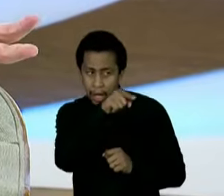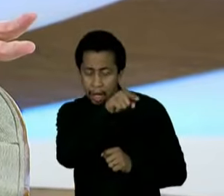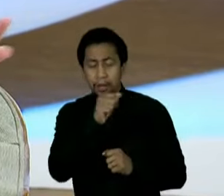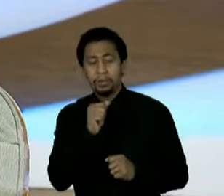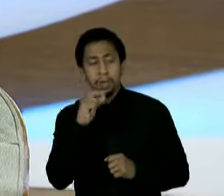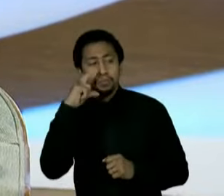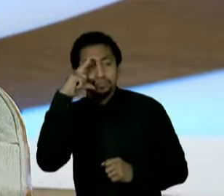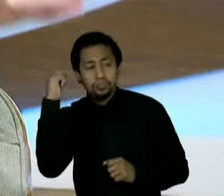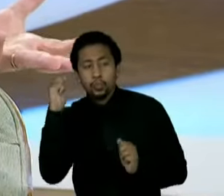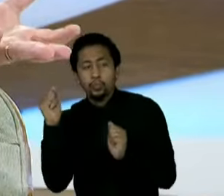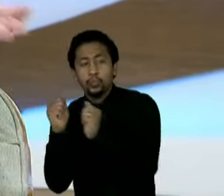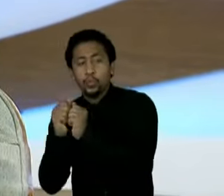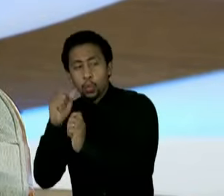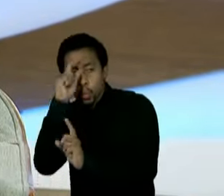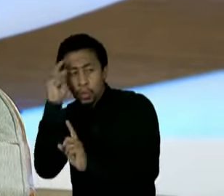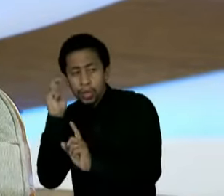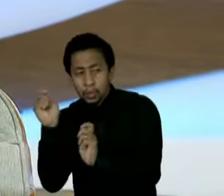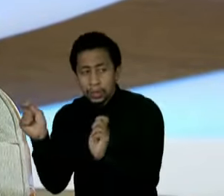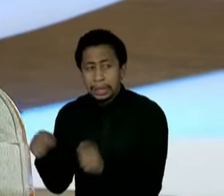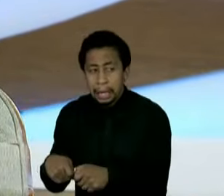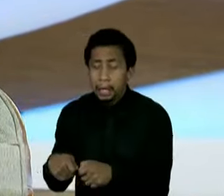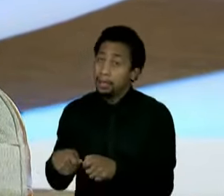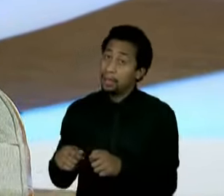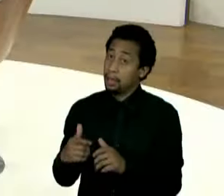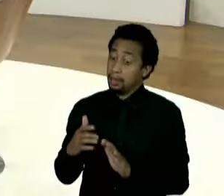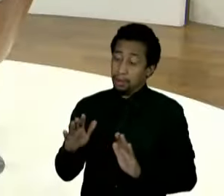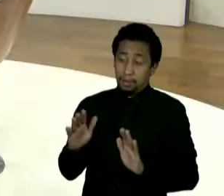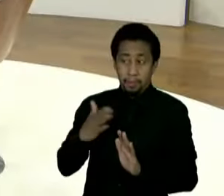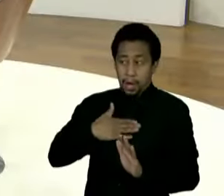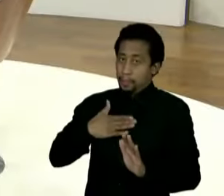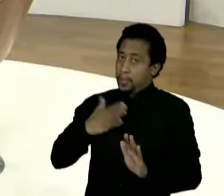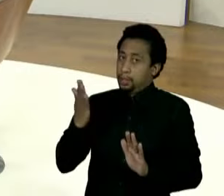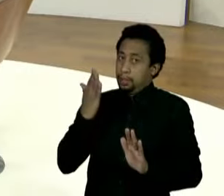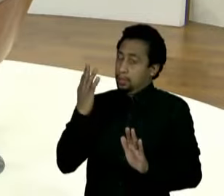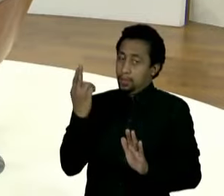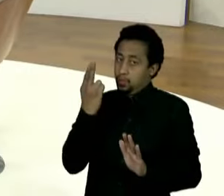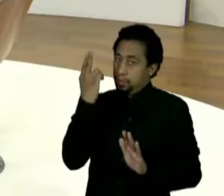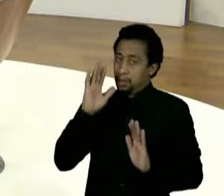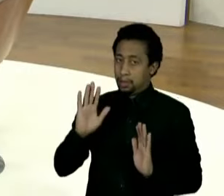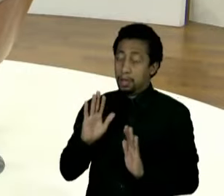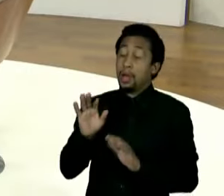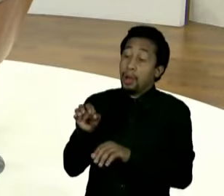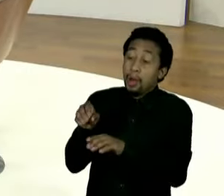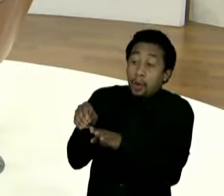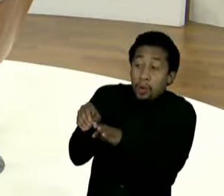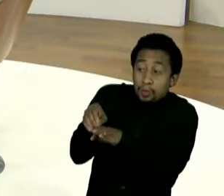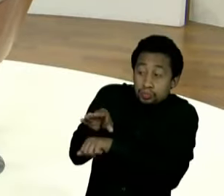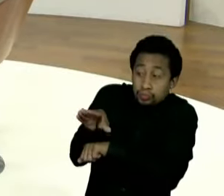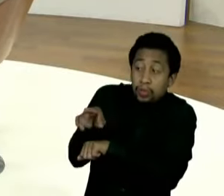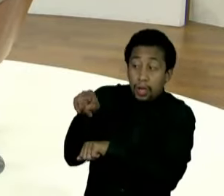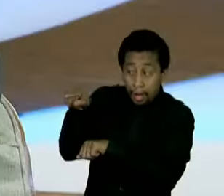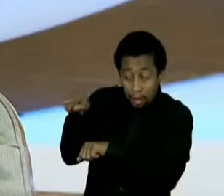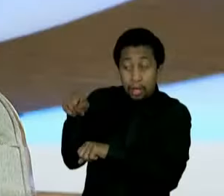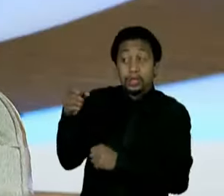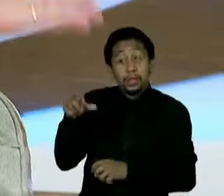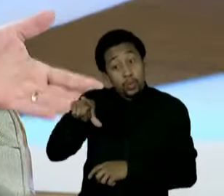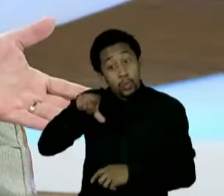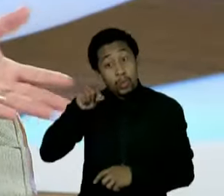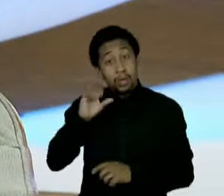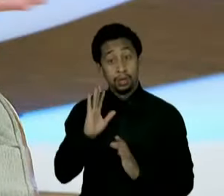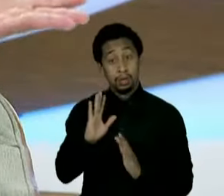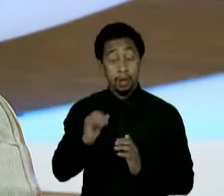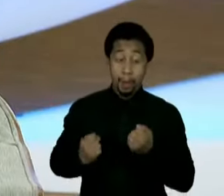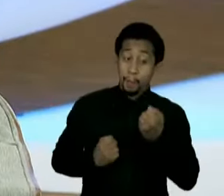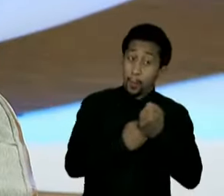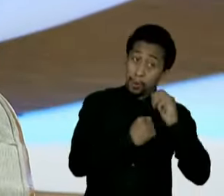possível. Mas é possível que eu sugira para ele um caminho e sugerir para ele que ele fizesse o caminho do que eu acho que é o mais democrático, é o campo